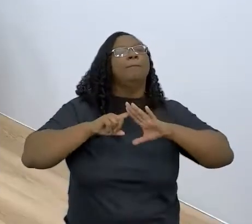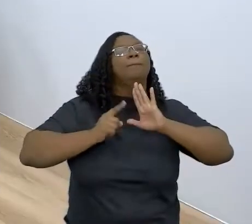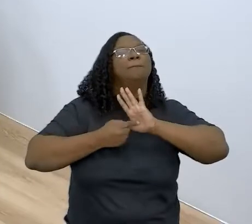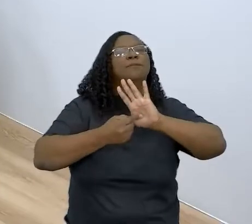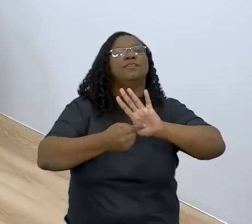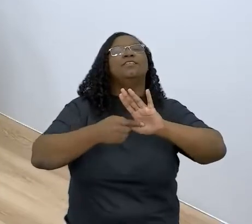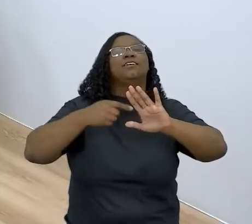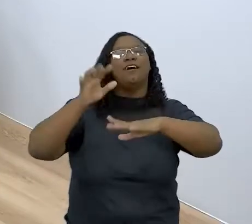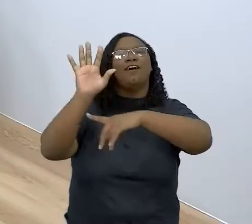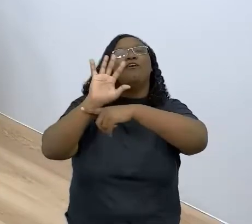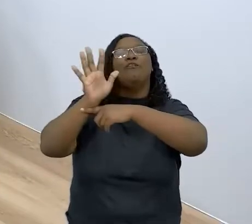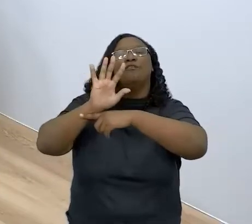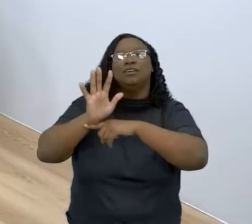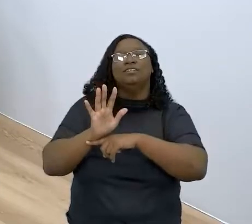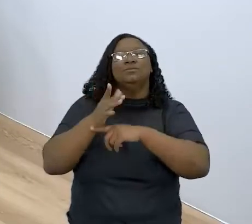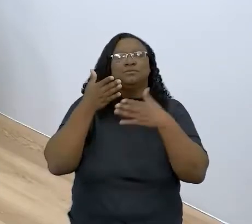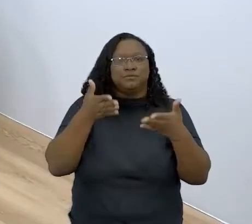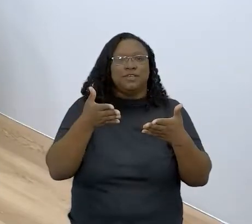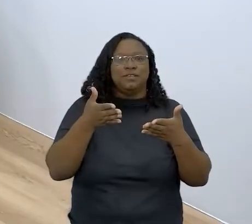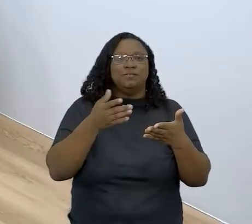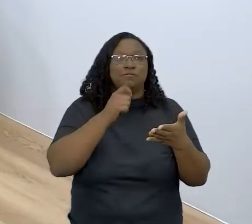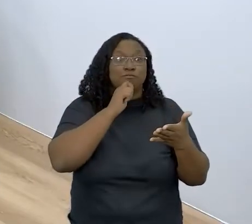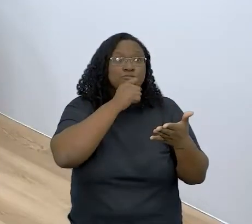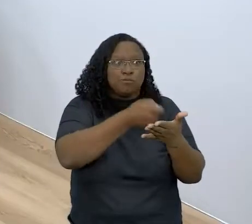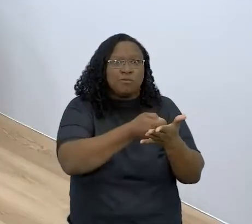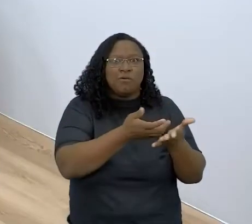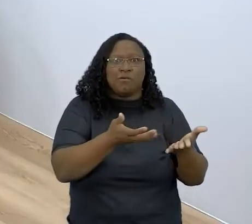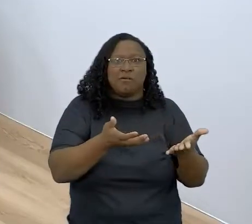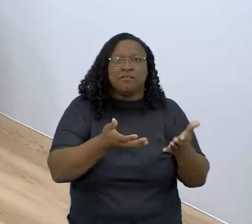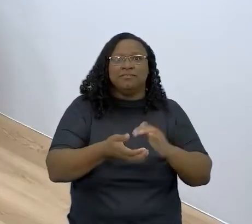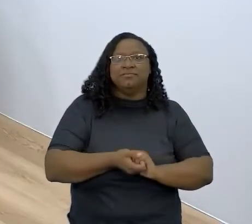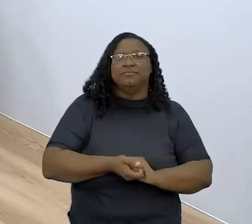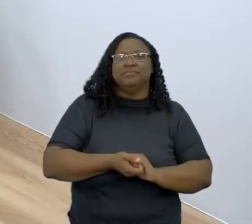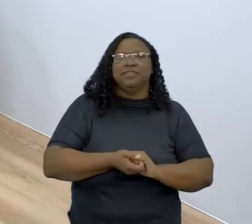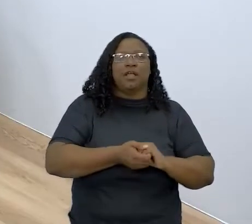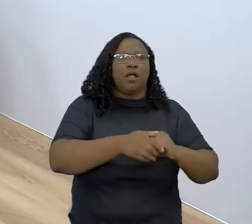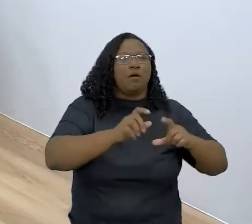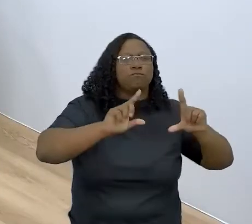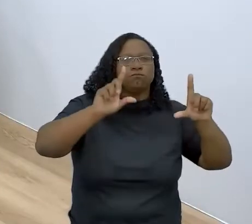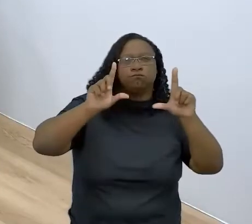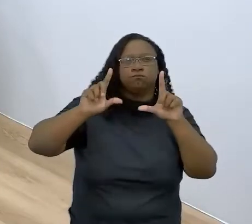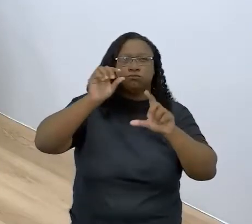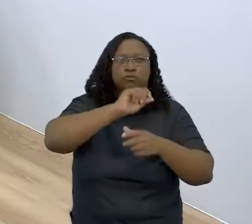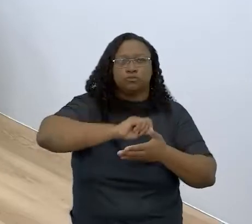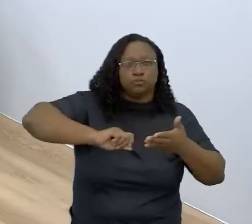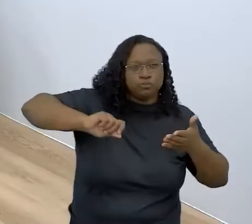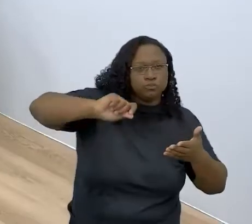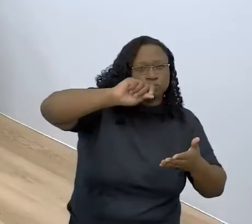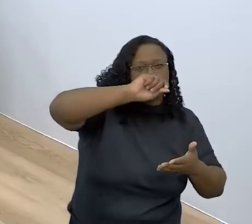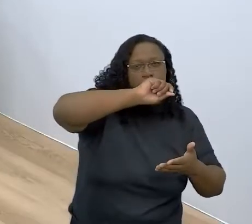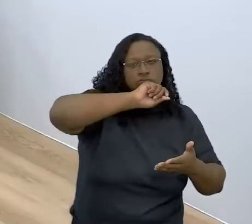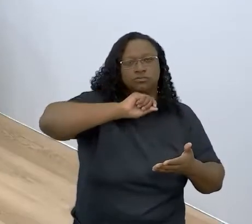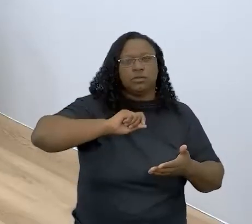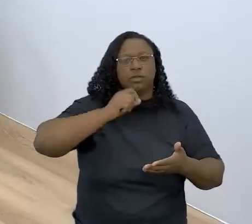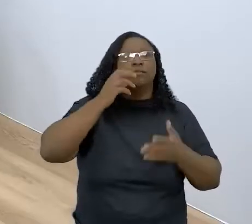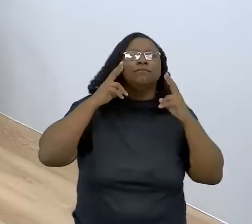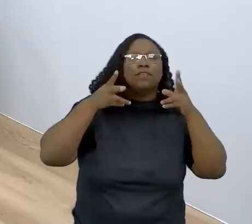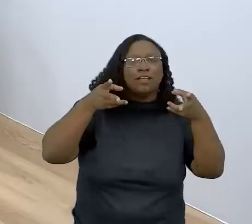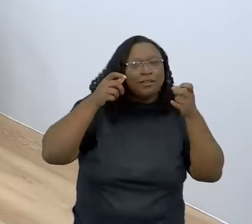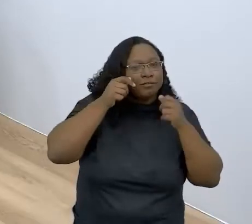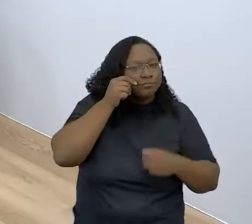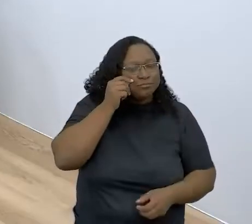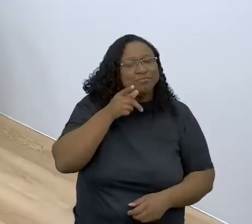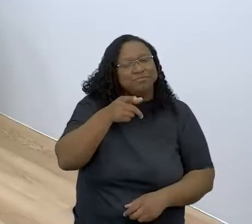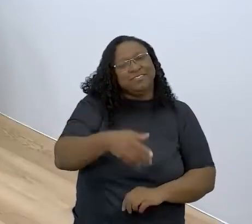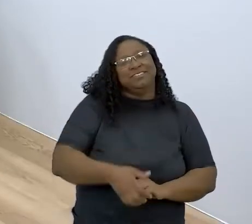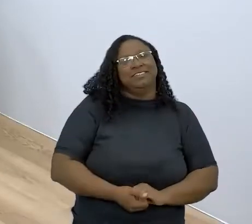produção soltar para a gente um vídeo que você fez sobre formas geométricas, né? Está no ponto? Aí está no ponto. Vamos assistir esse vídeo aí, só para